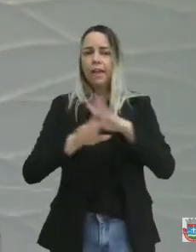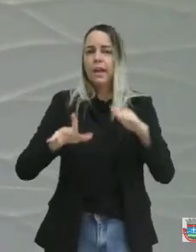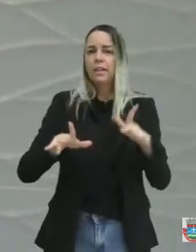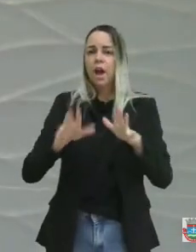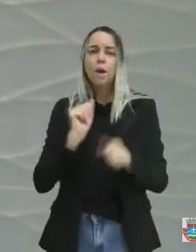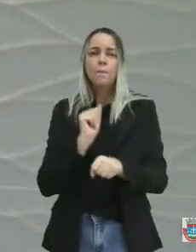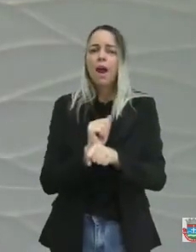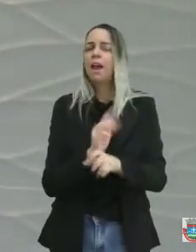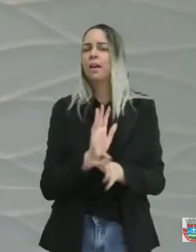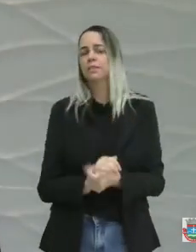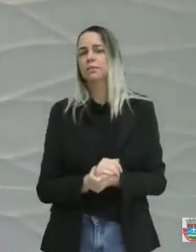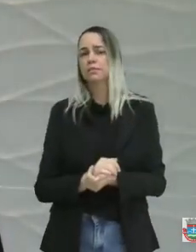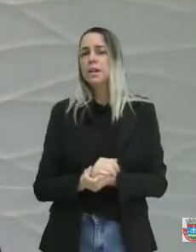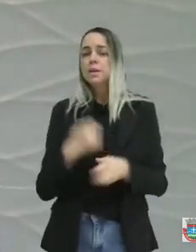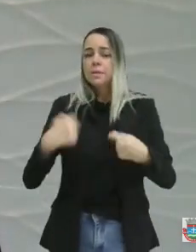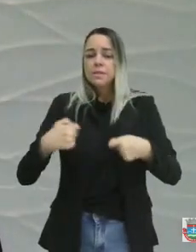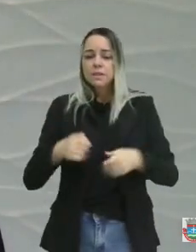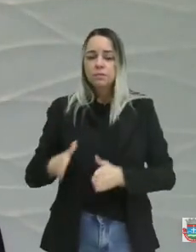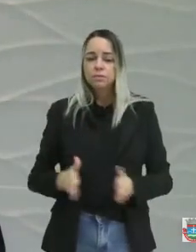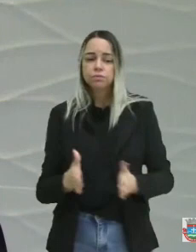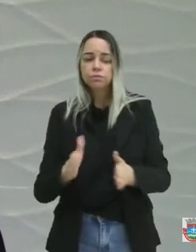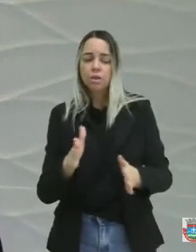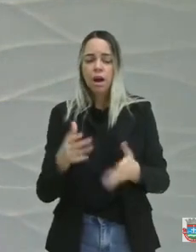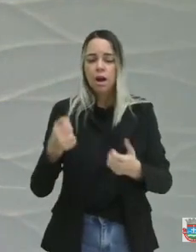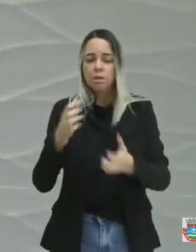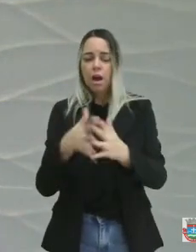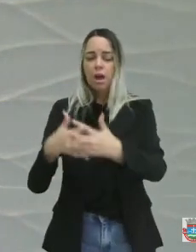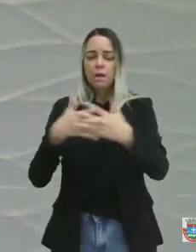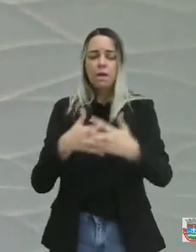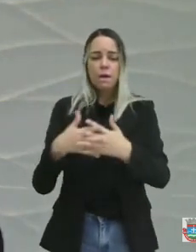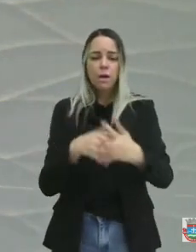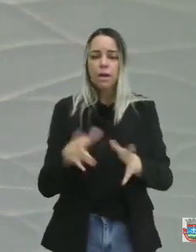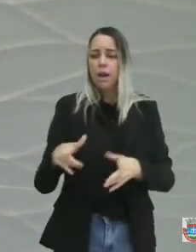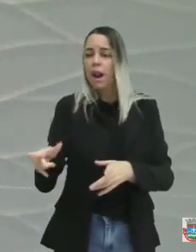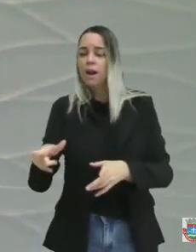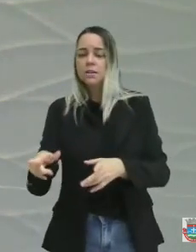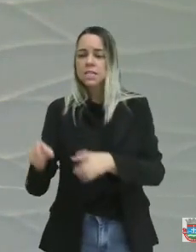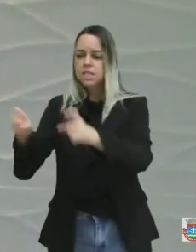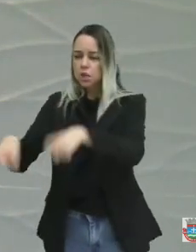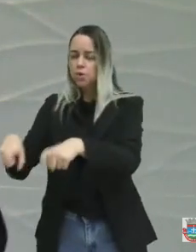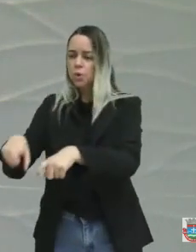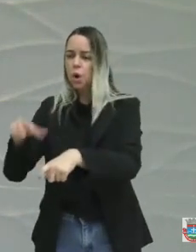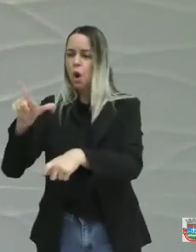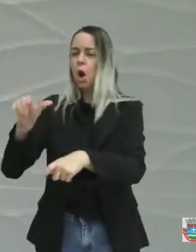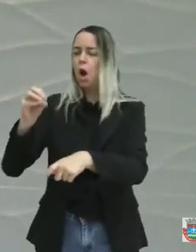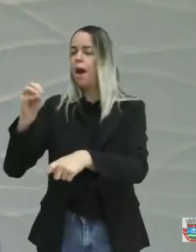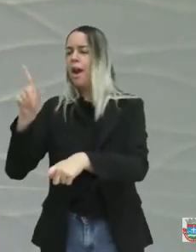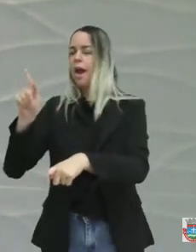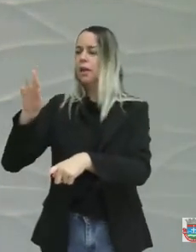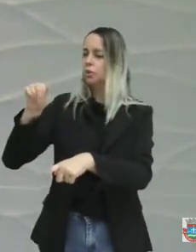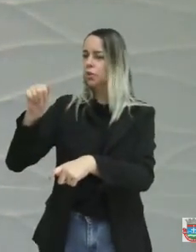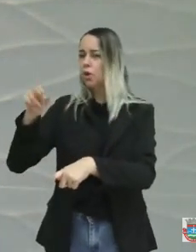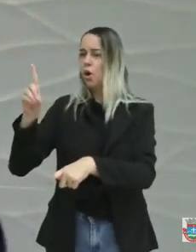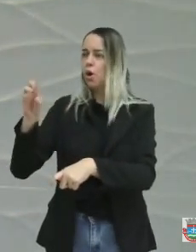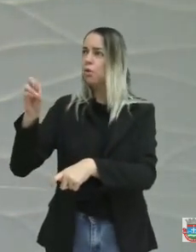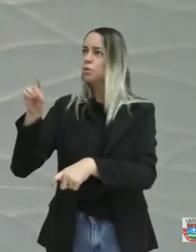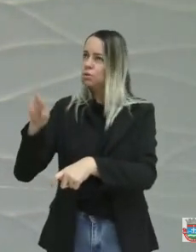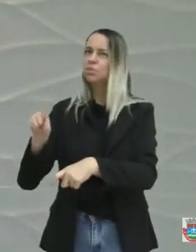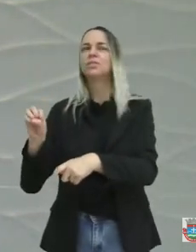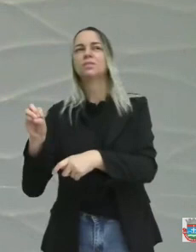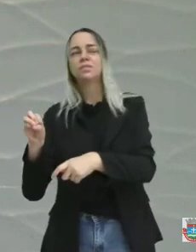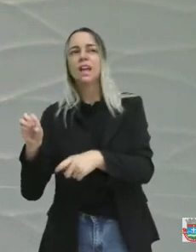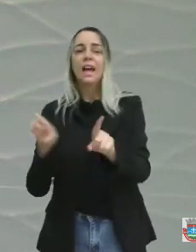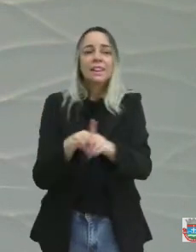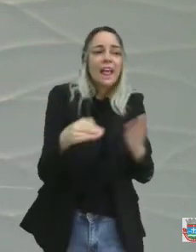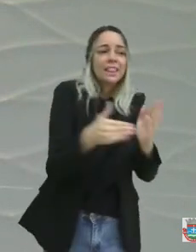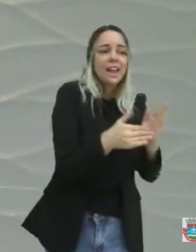tem para trabalhar. Vai na estrada de Logradora Pedra Cumprida, a carreira da pedra que nunca passou, o senhor nunca passou uma máquina